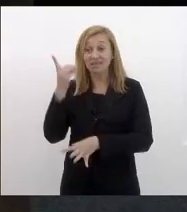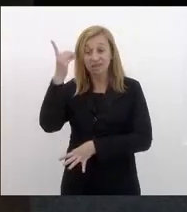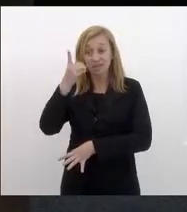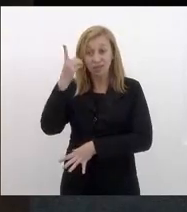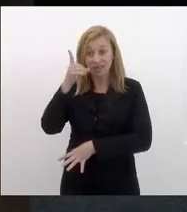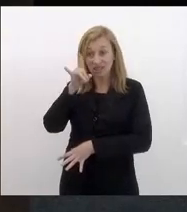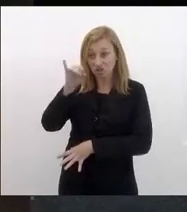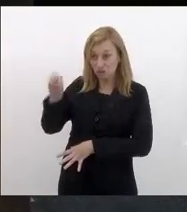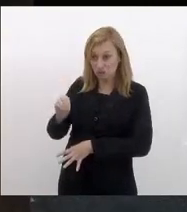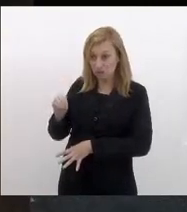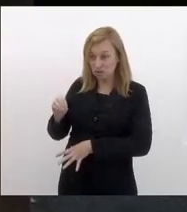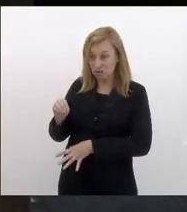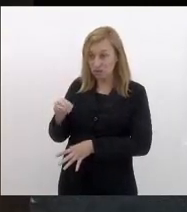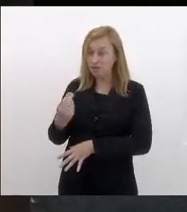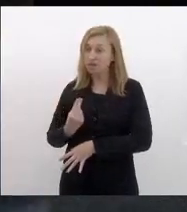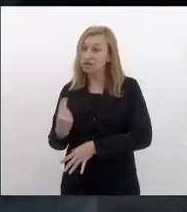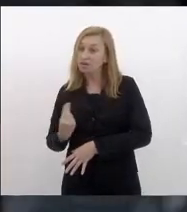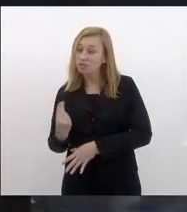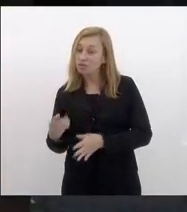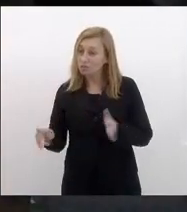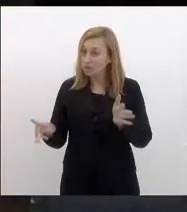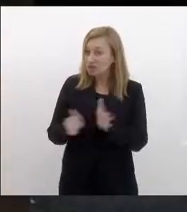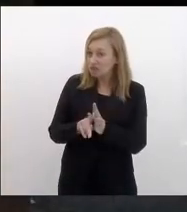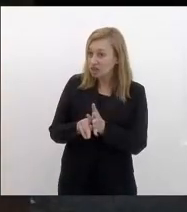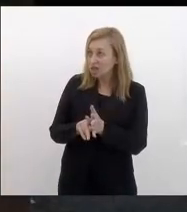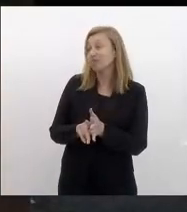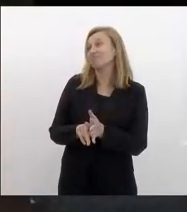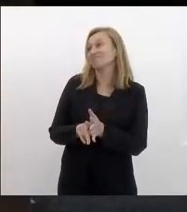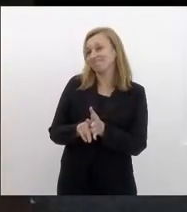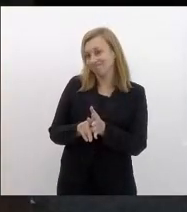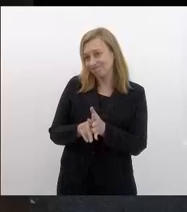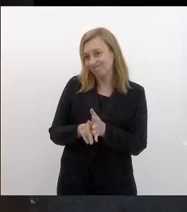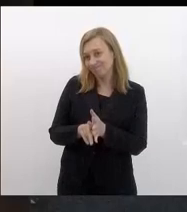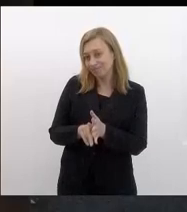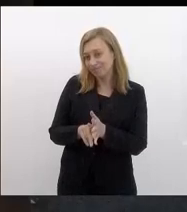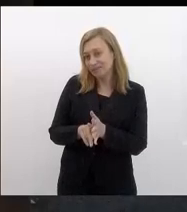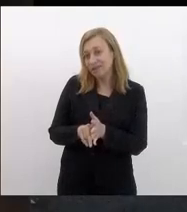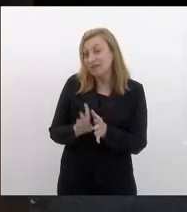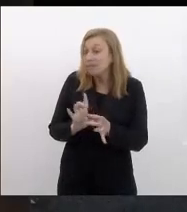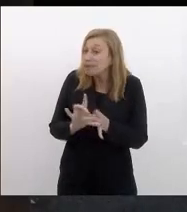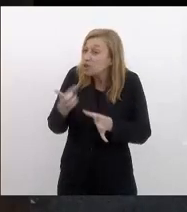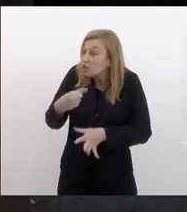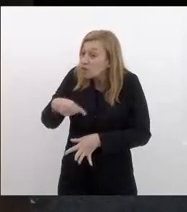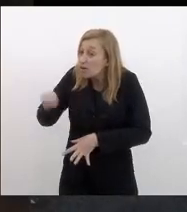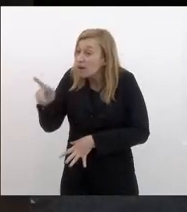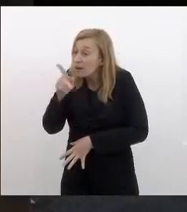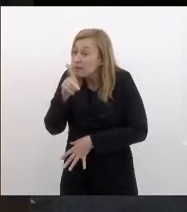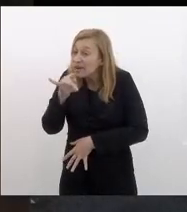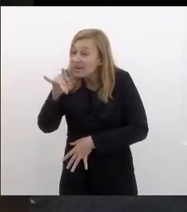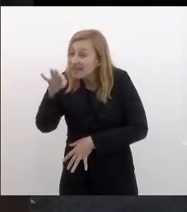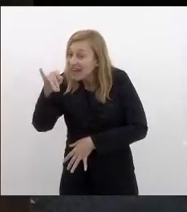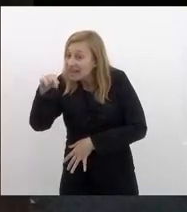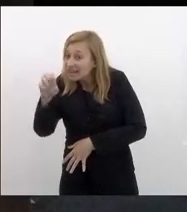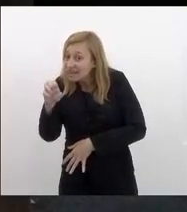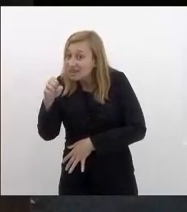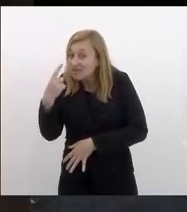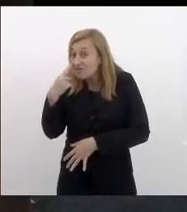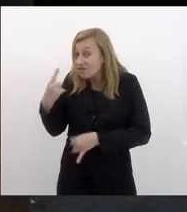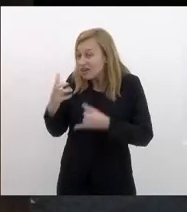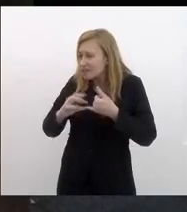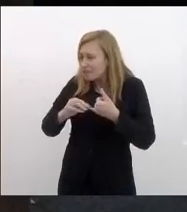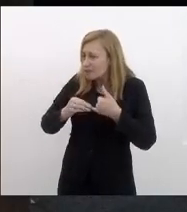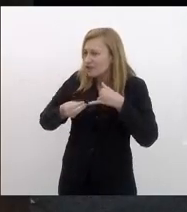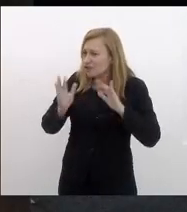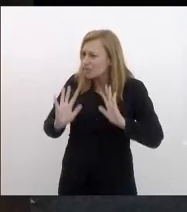Lins que é autor do projeto se ele permite que eu vá lá na piedade participar dessa feijoada